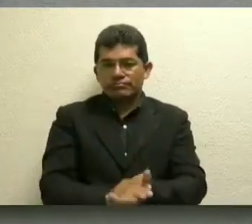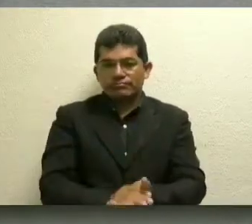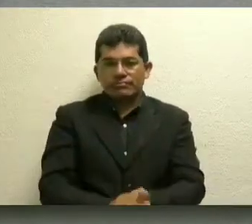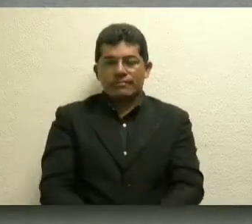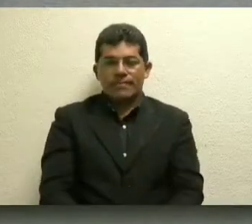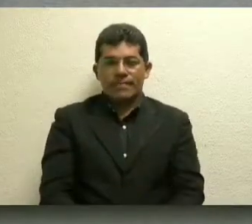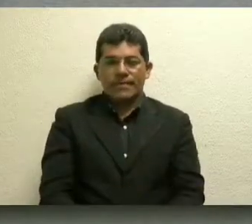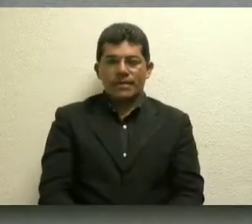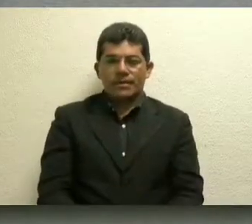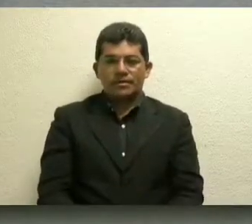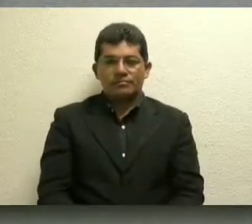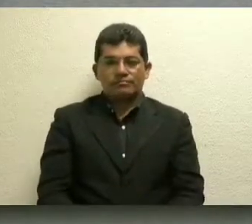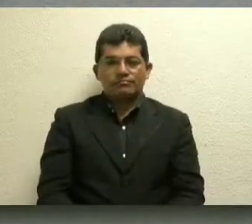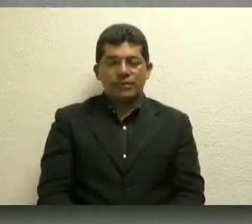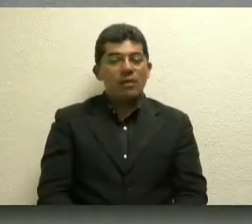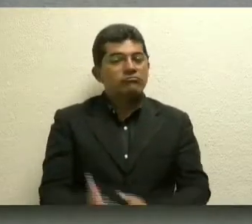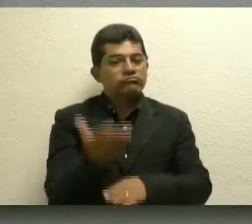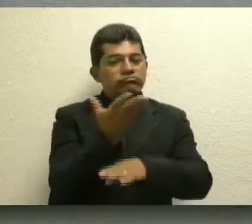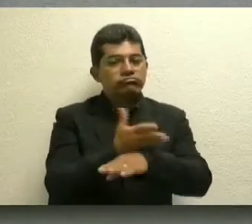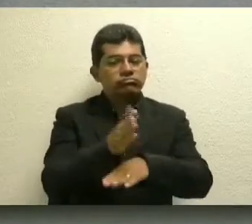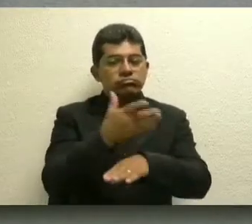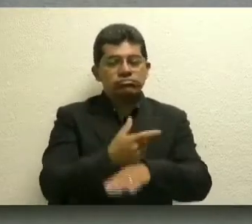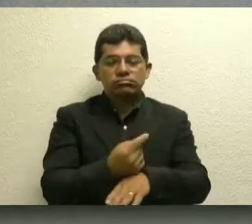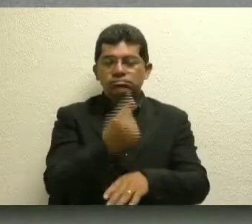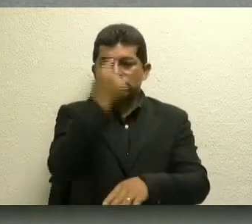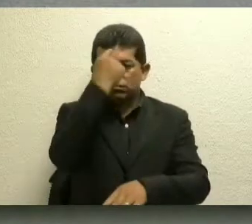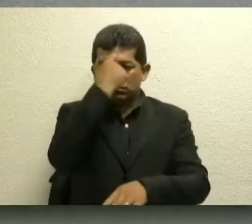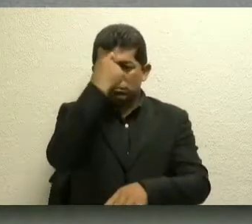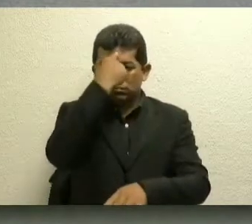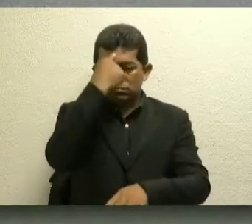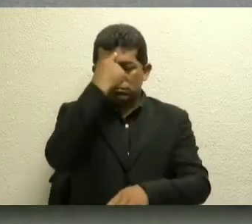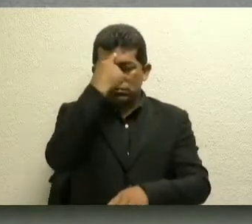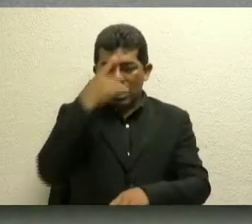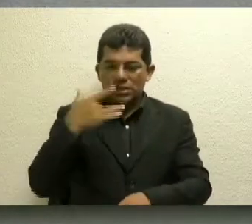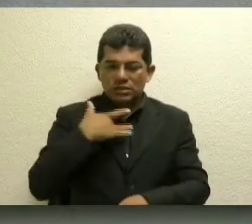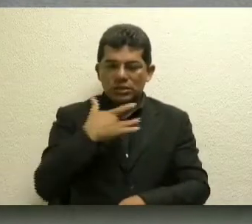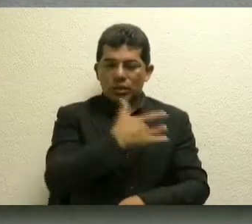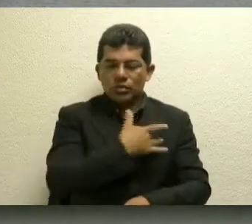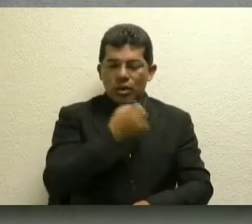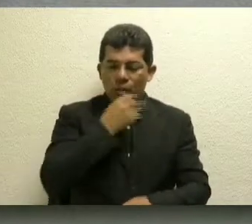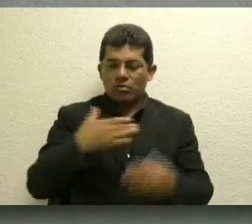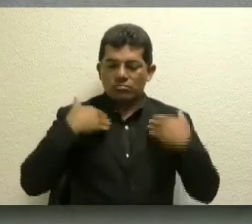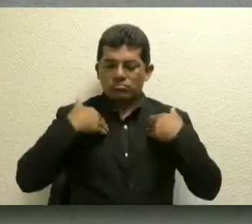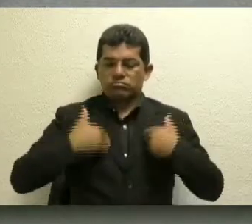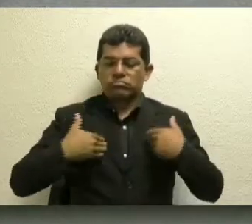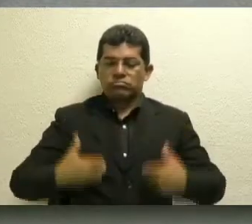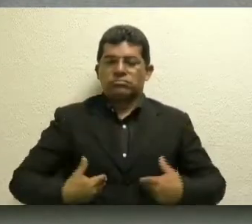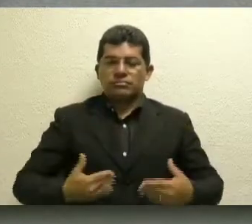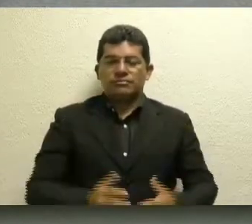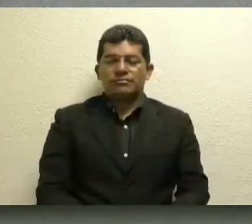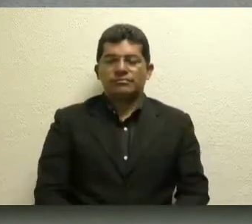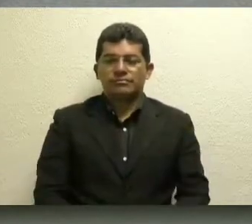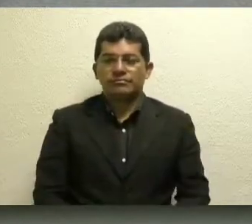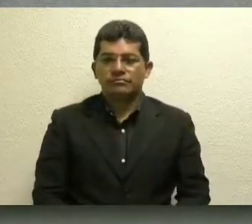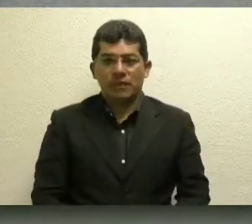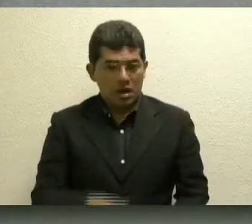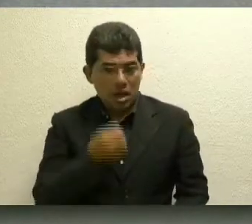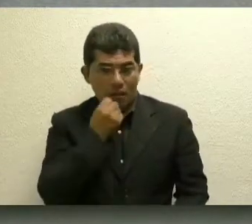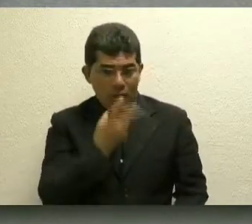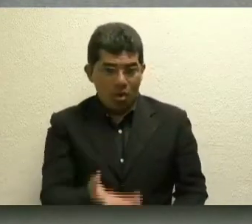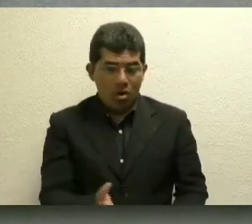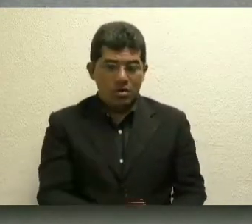funcional para você manter a sua saúde física e mental. Isso não é bom?